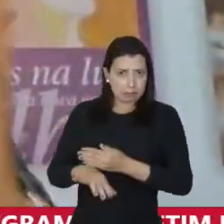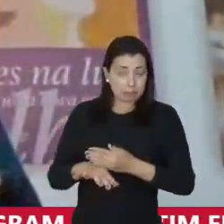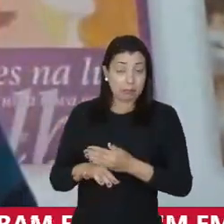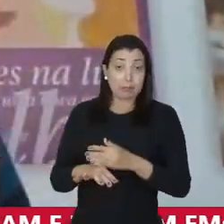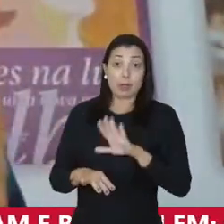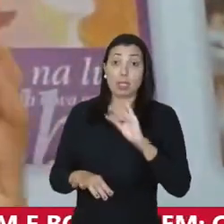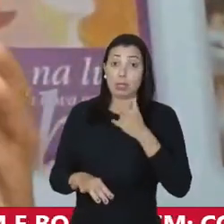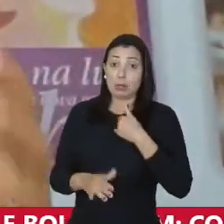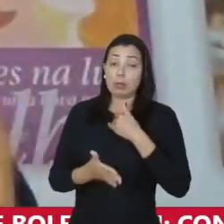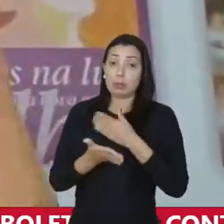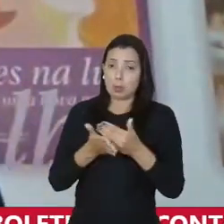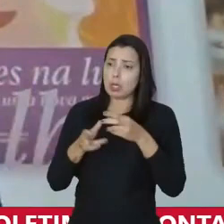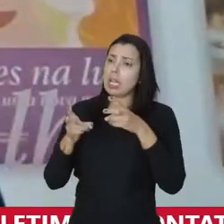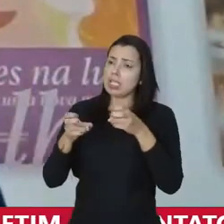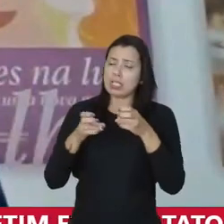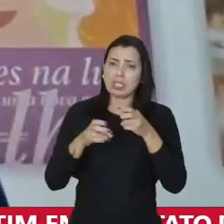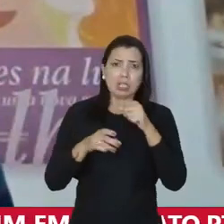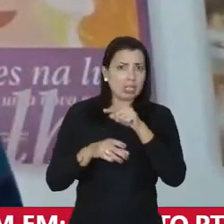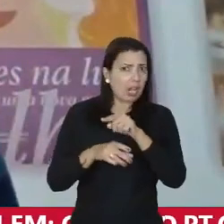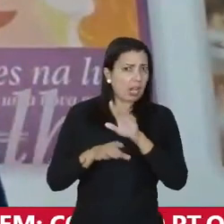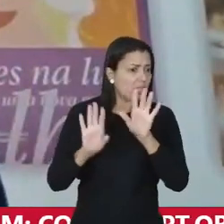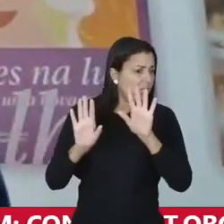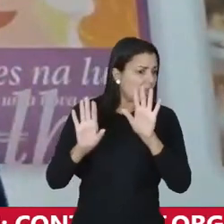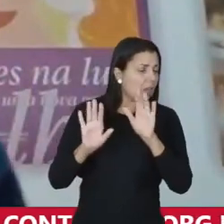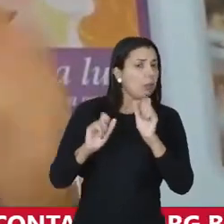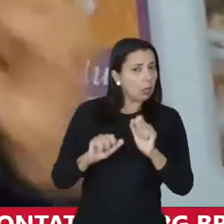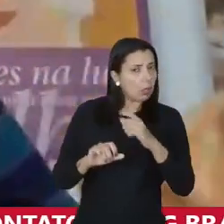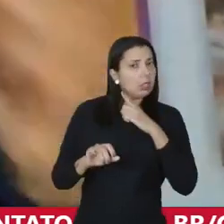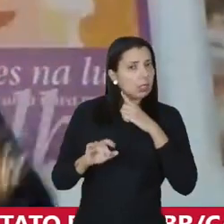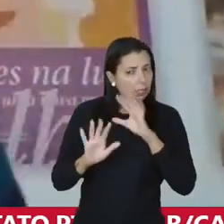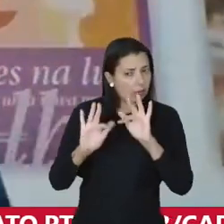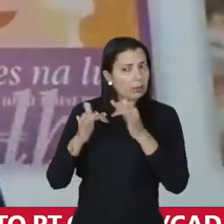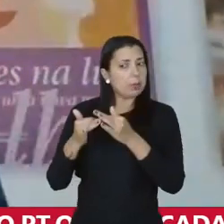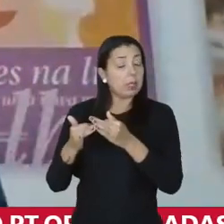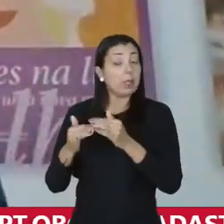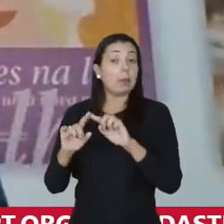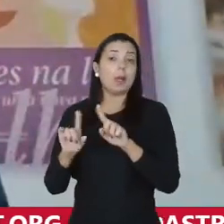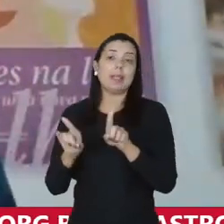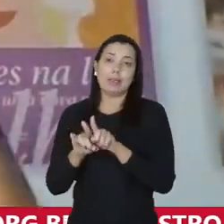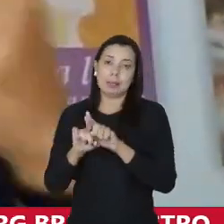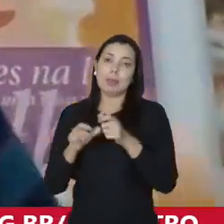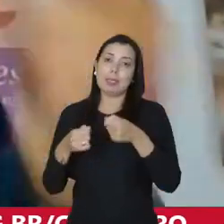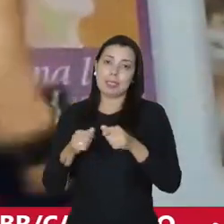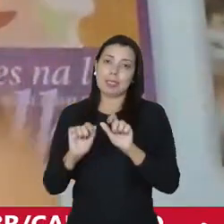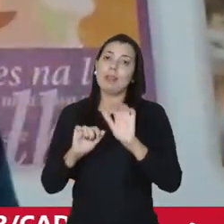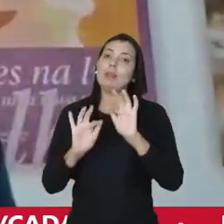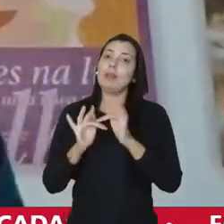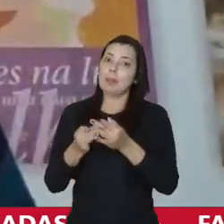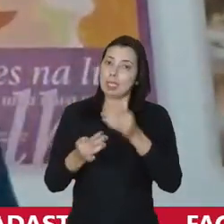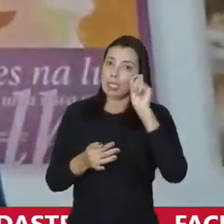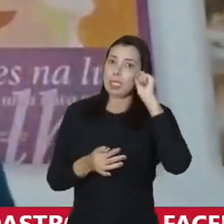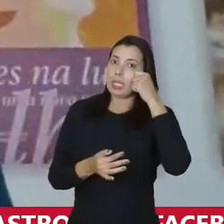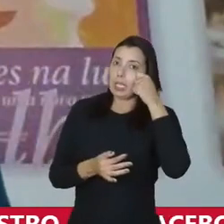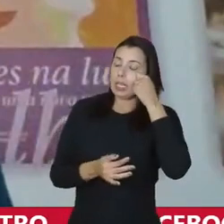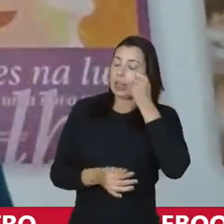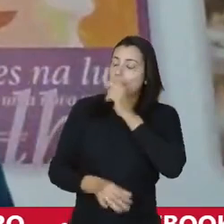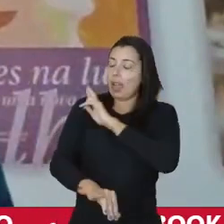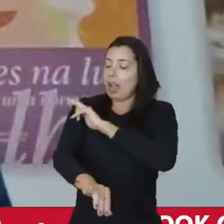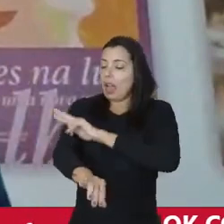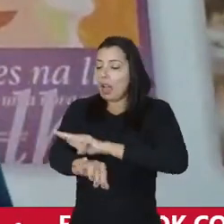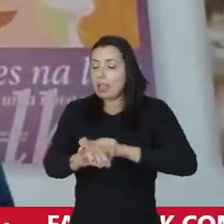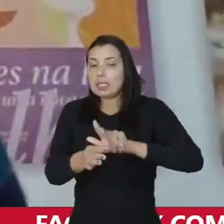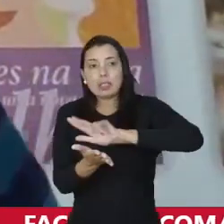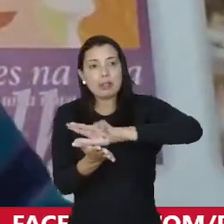E a gente passou a exigir, dizer, não, pode até ter família branca, mas tem que ter família negra, tem que ter família multirracial.